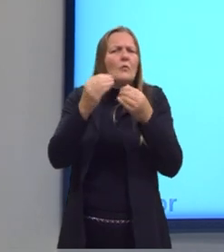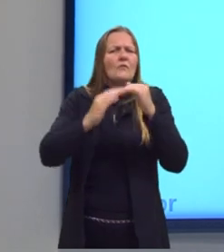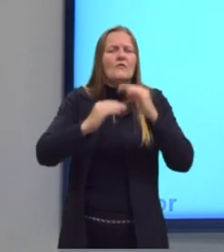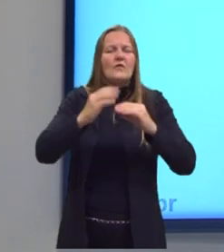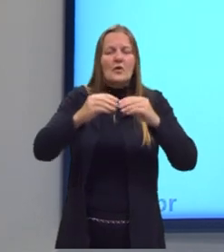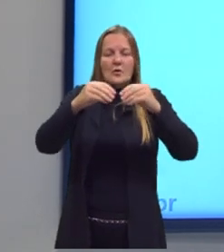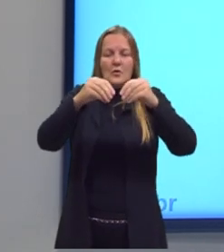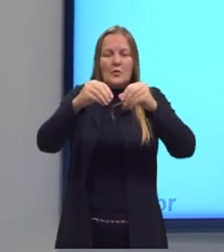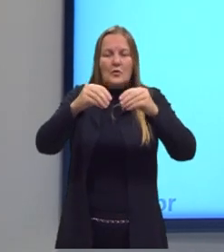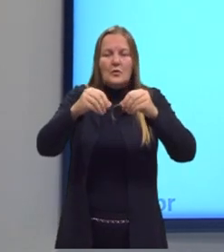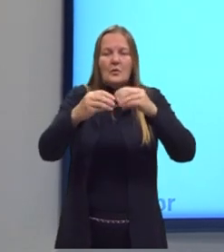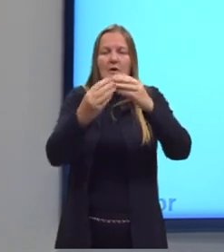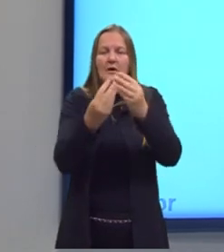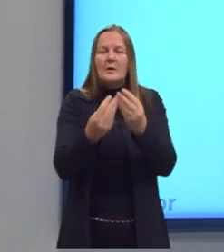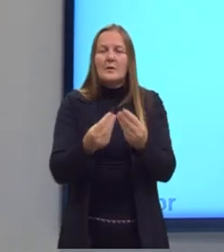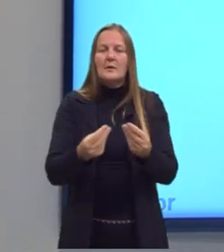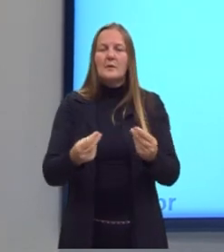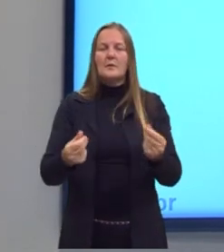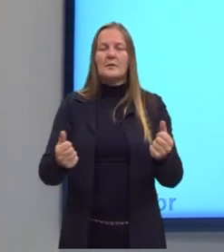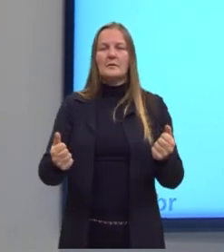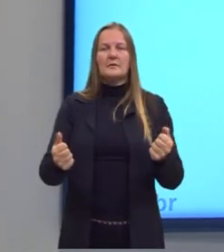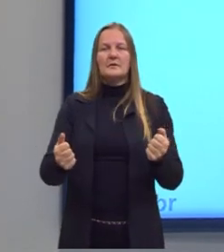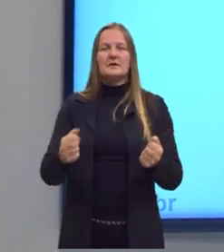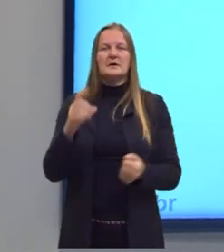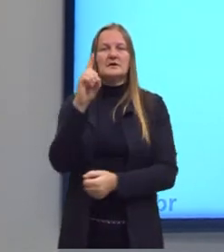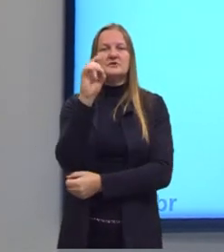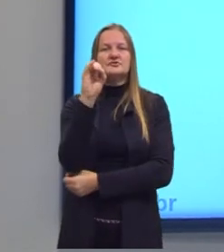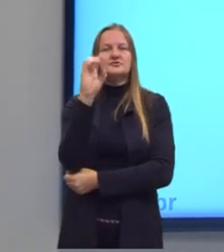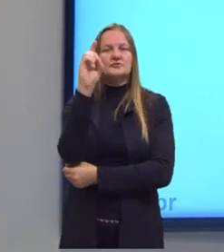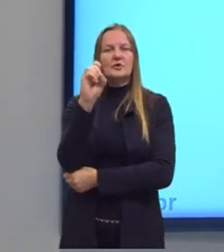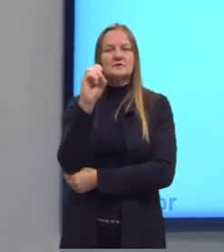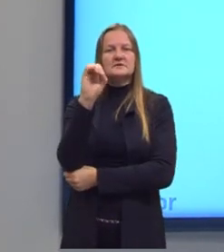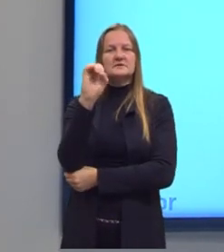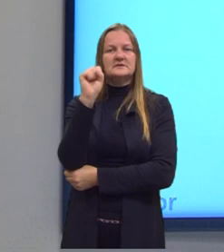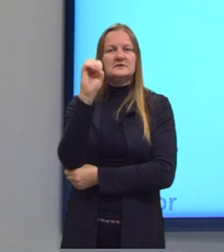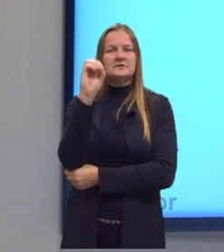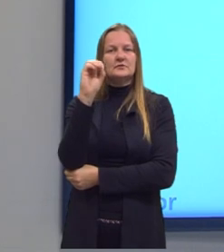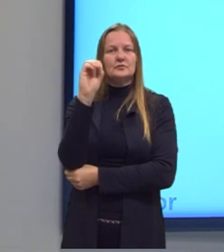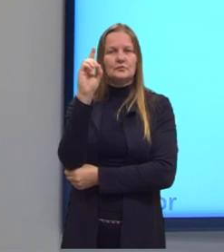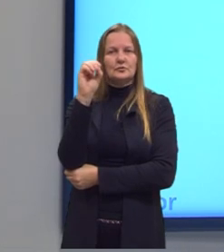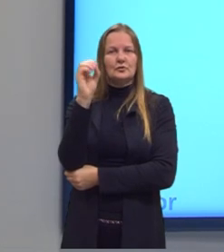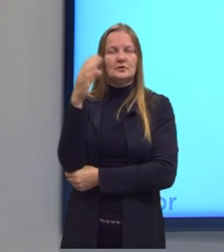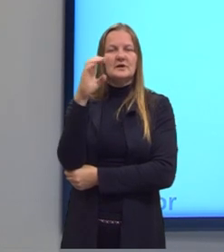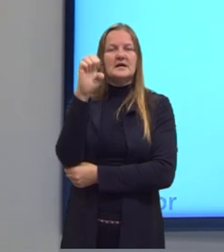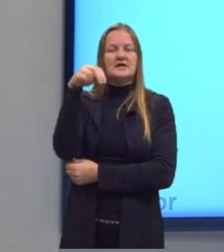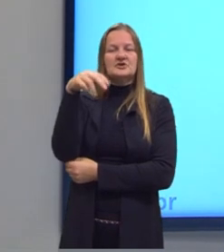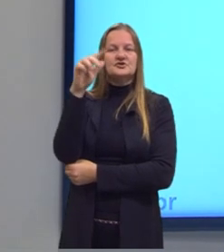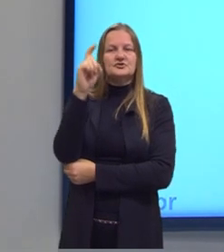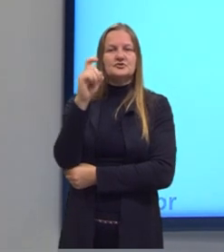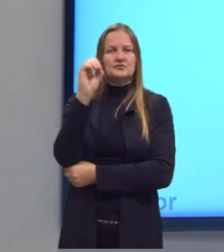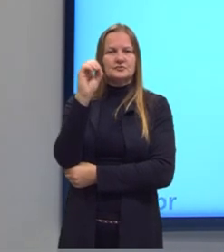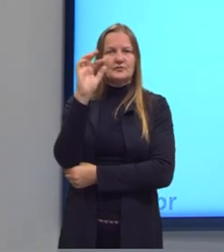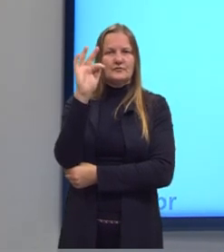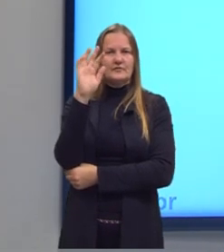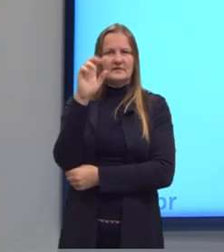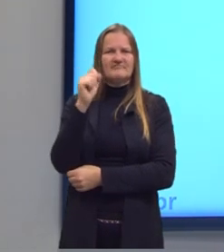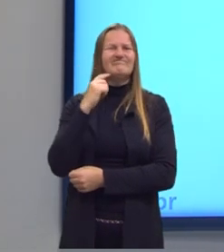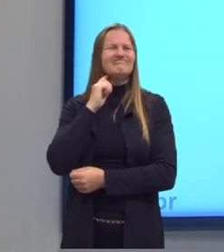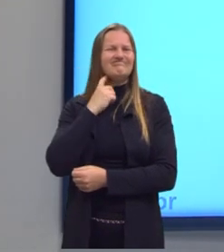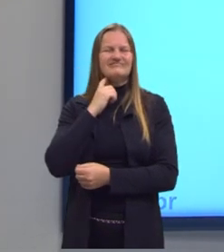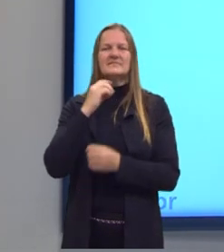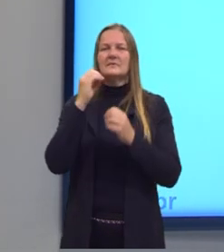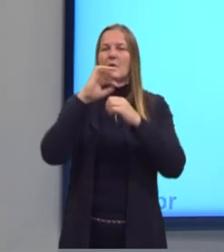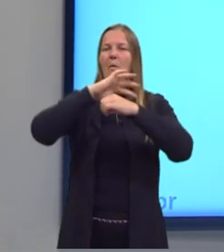solventes do dióxido de enxofre, o SO₂, um importante poluente atmosférico. As reações